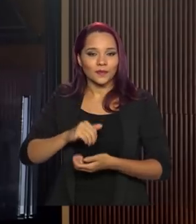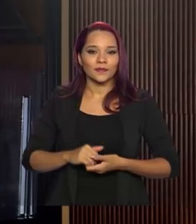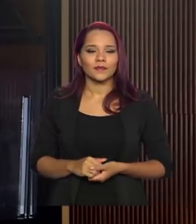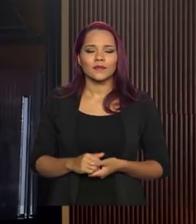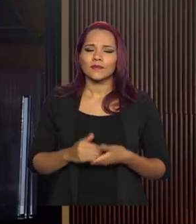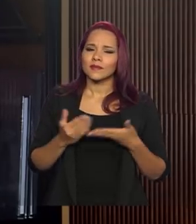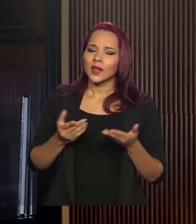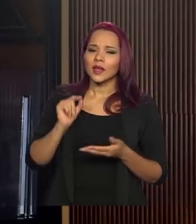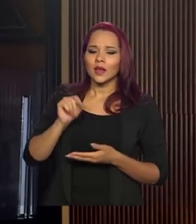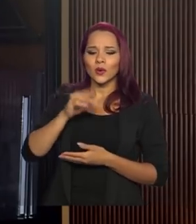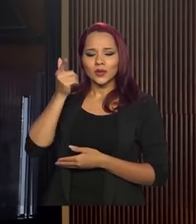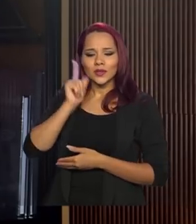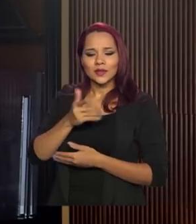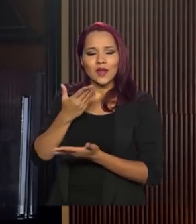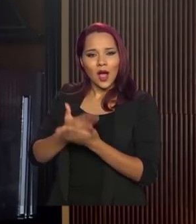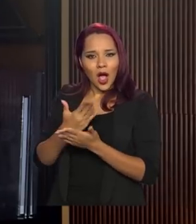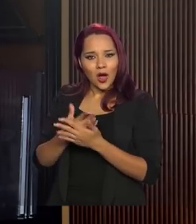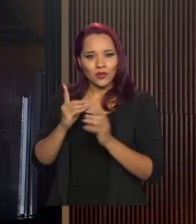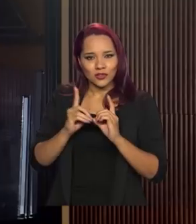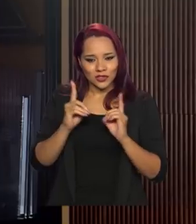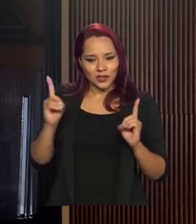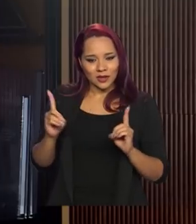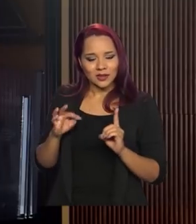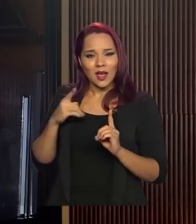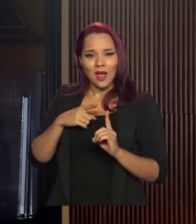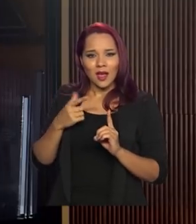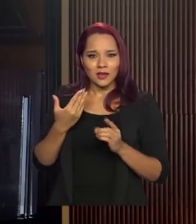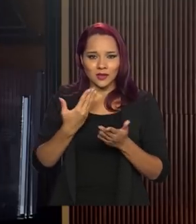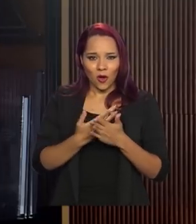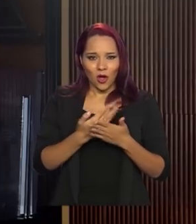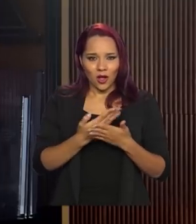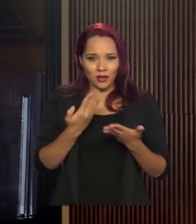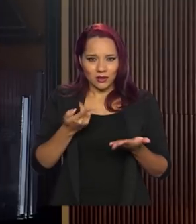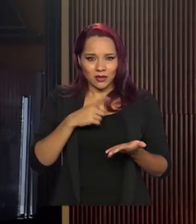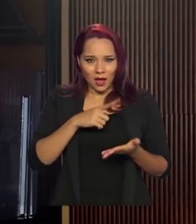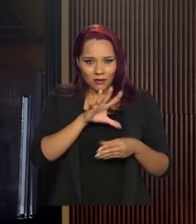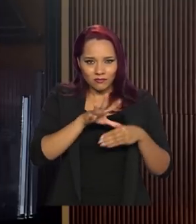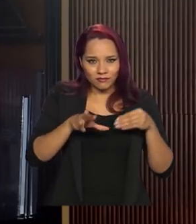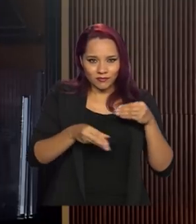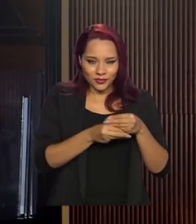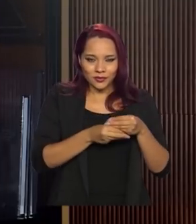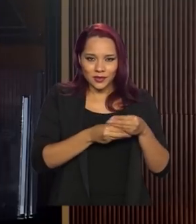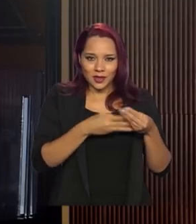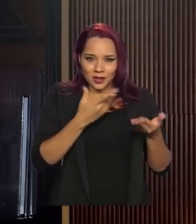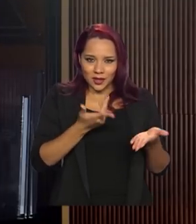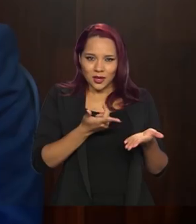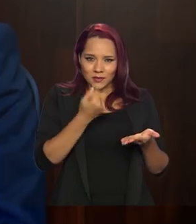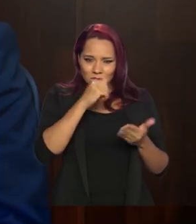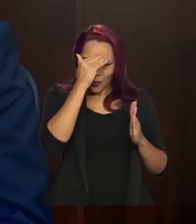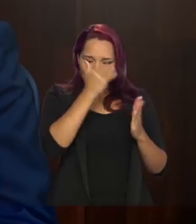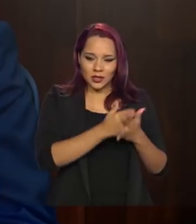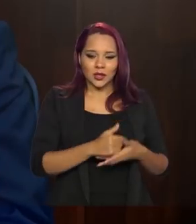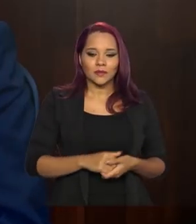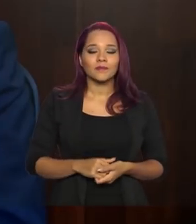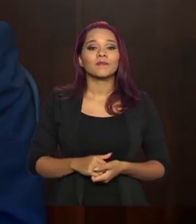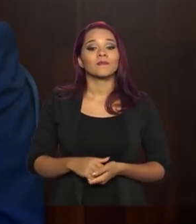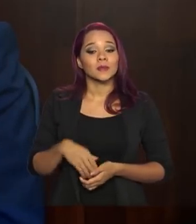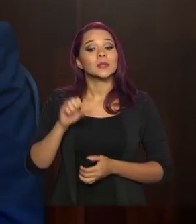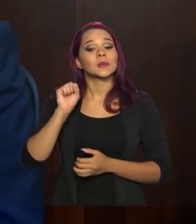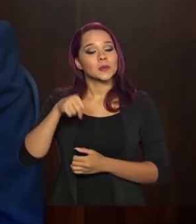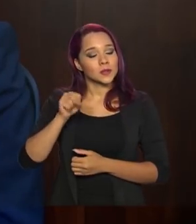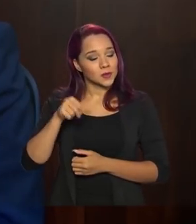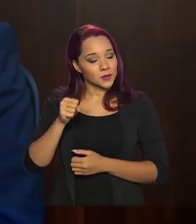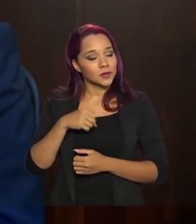está conseguindo assistir aulas à distância? Essas horas-aulas entram nessa carga mínima que a escola precisa cumprir? Sim, aí entra.